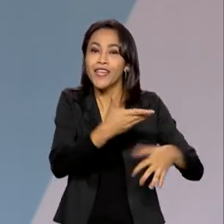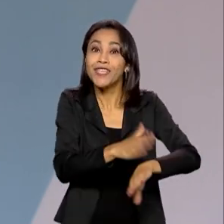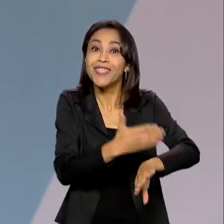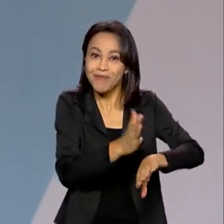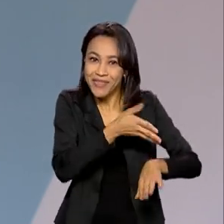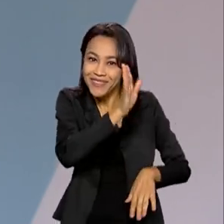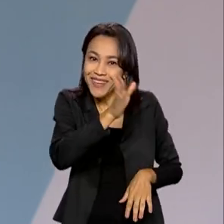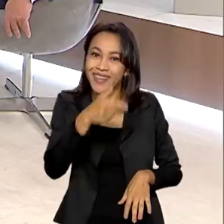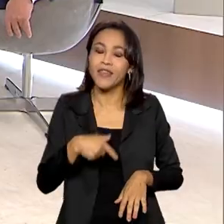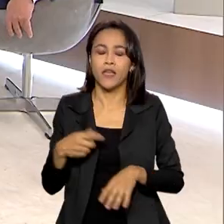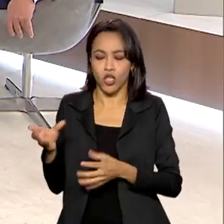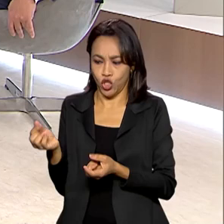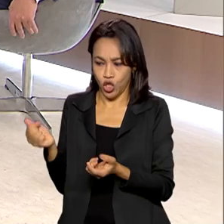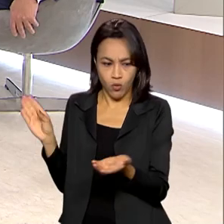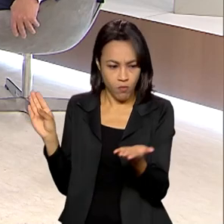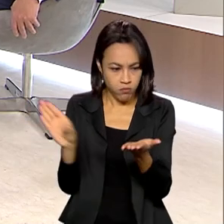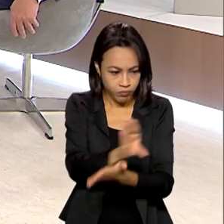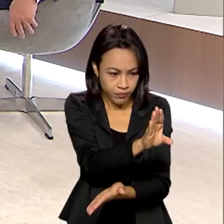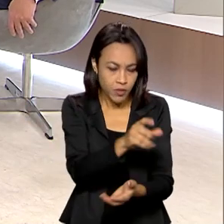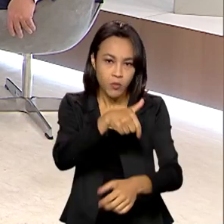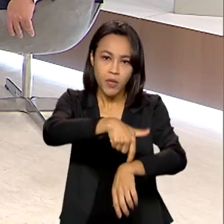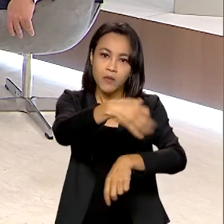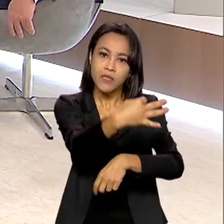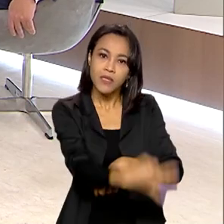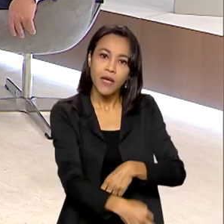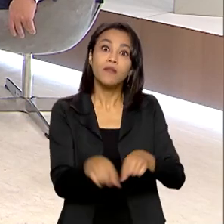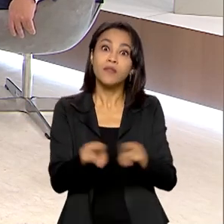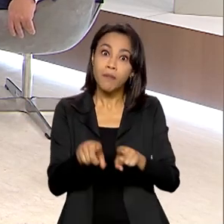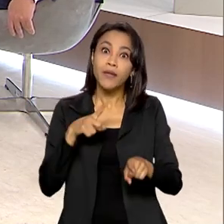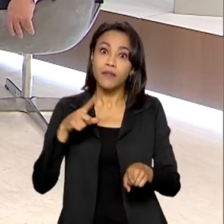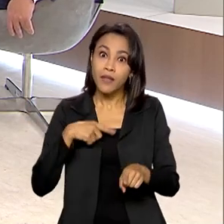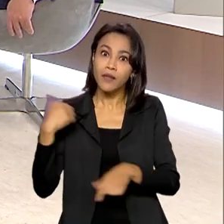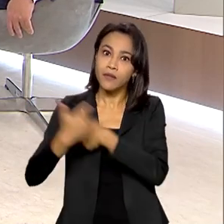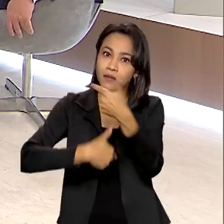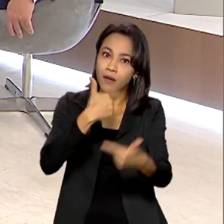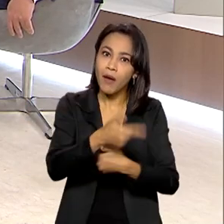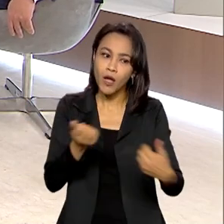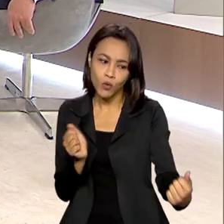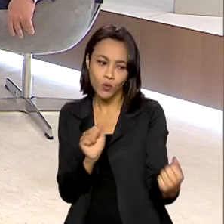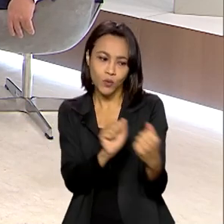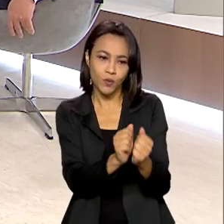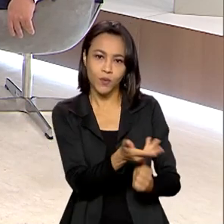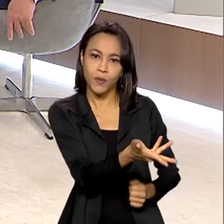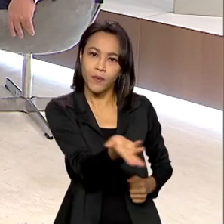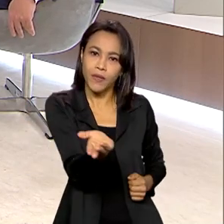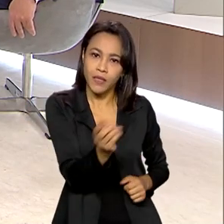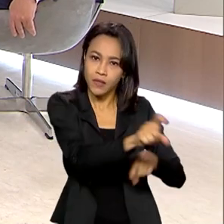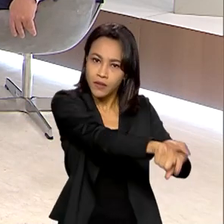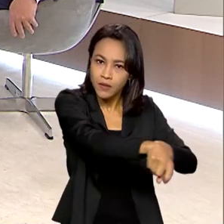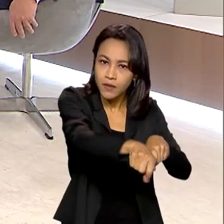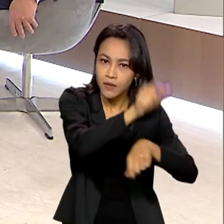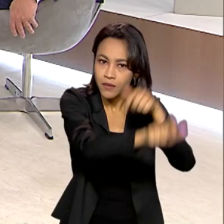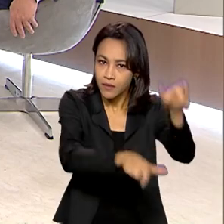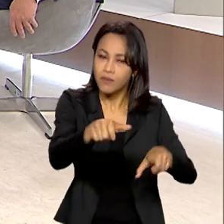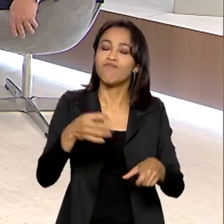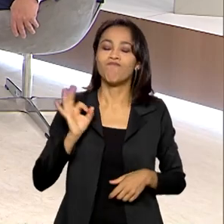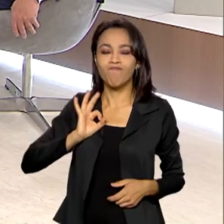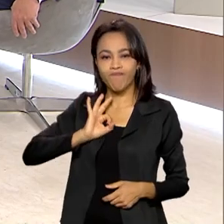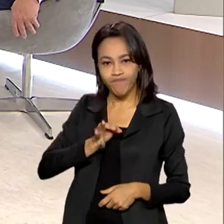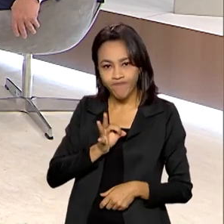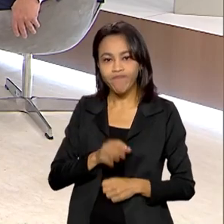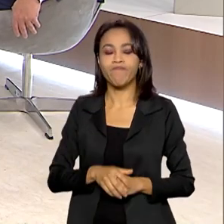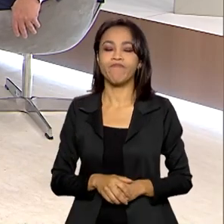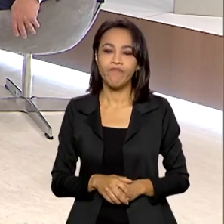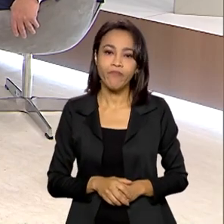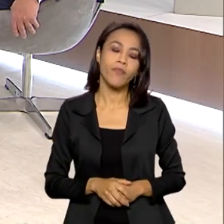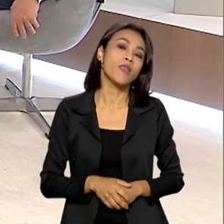disponibilizar o recurso na quantidade, no momento certo, tem todo esse trabalho junto ao produtor também. É isso aí, Roberto. O